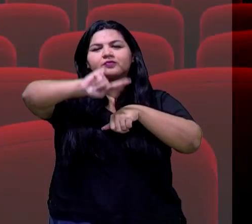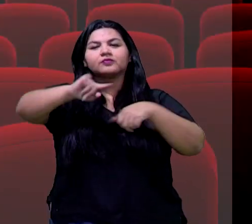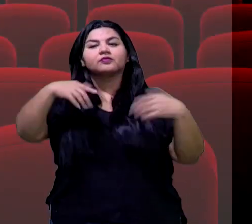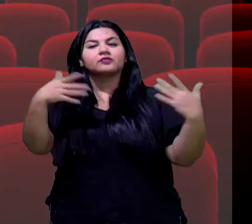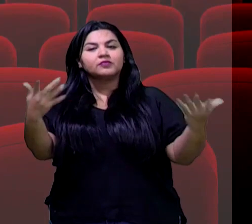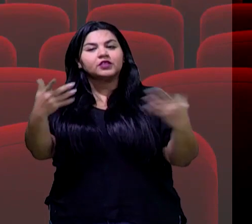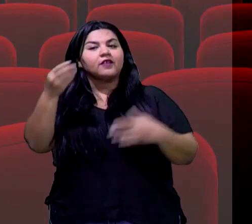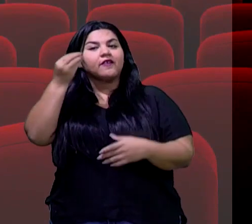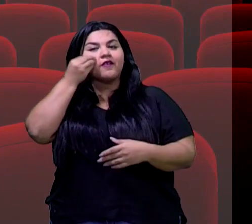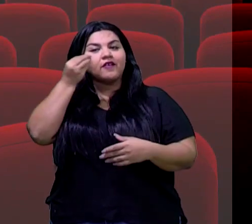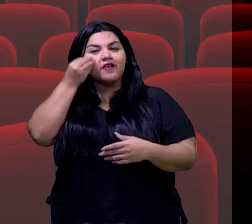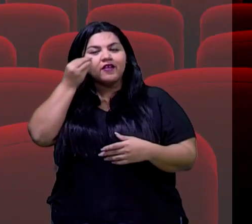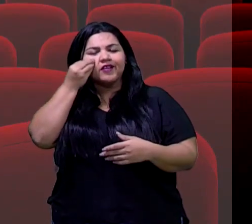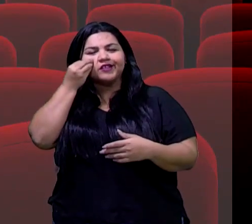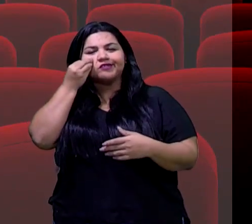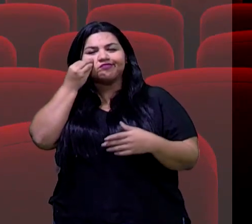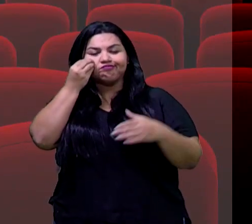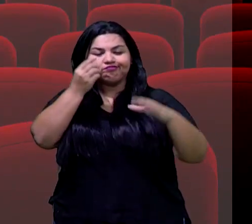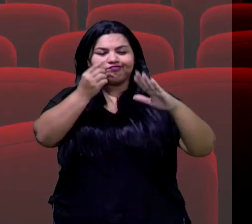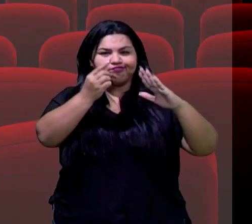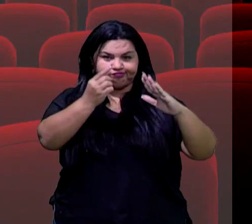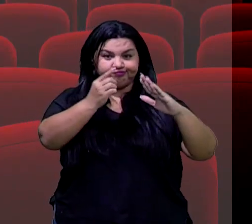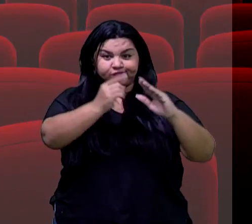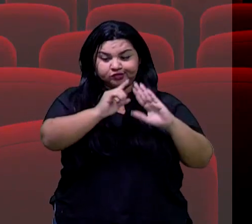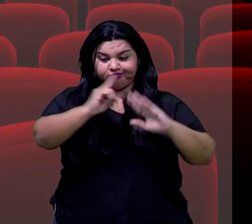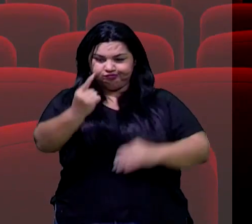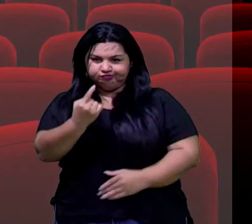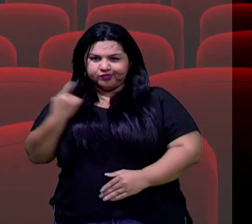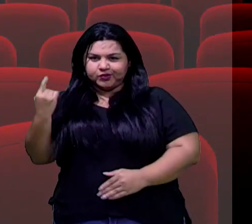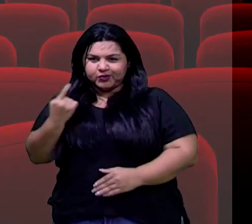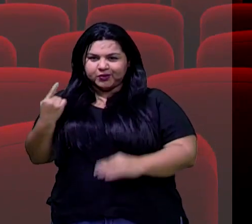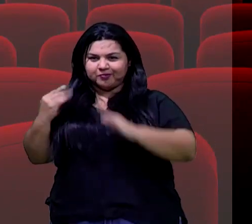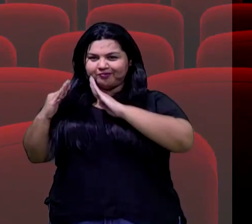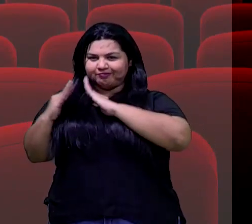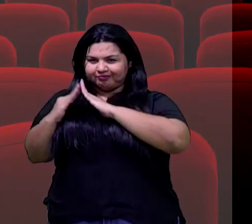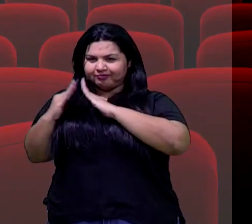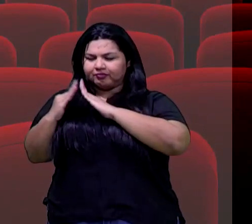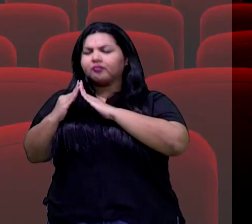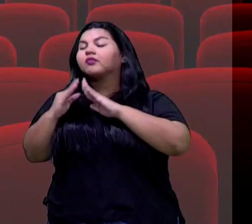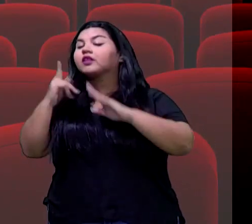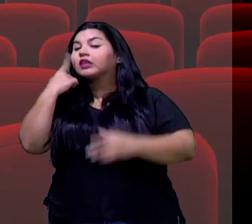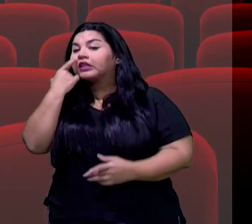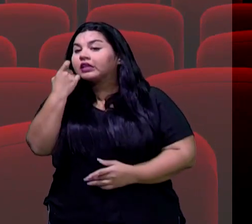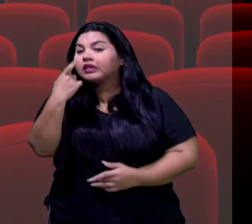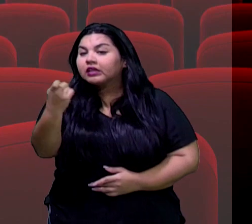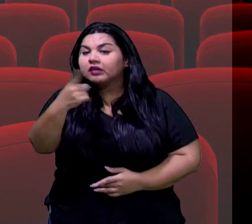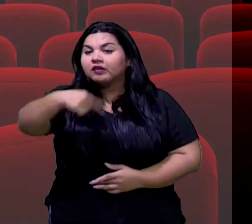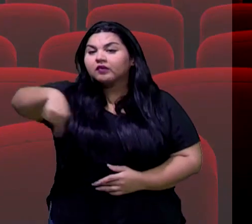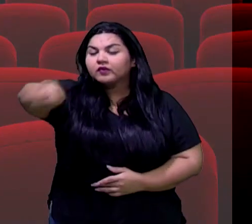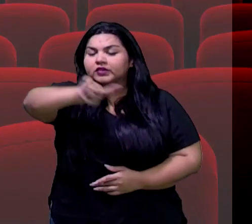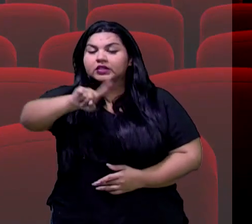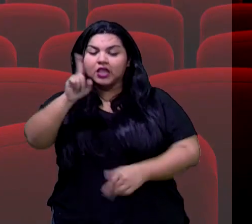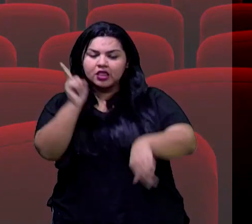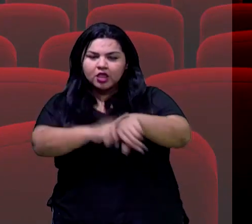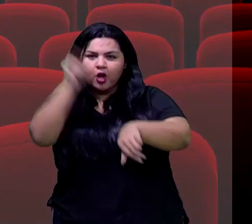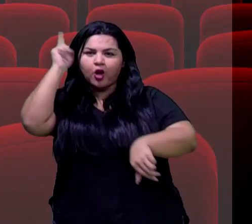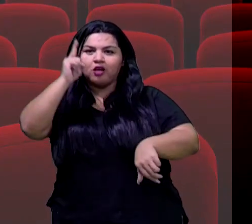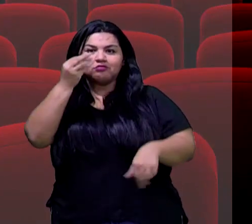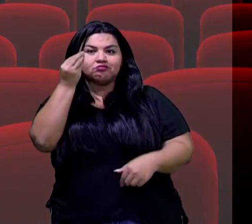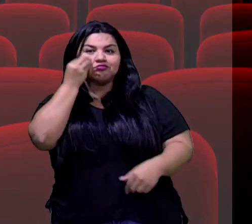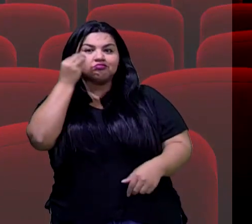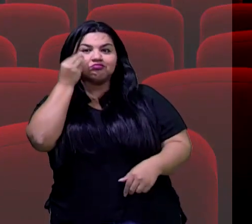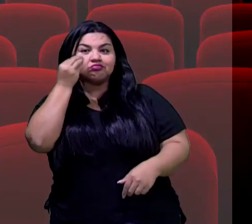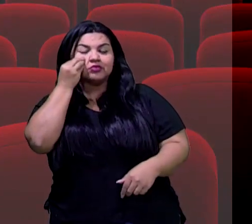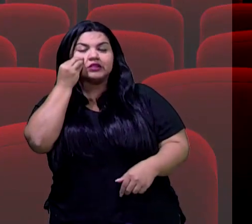assistir nesse momento de isolamento e ainda aprender um pouquinho. É interessante que no momento que a gente esteja assistindo um filme, que a gente